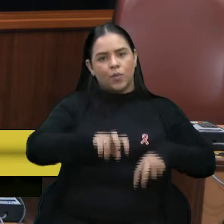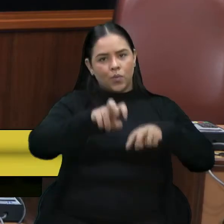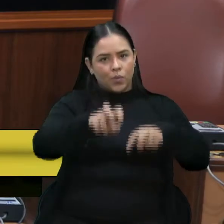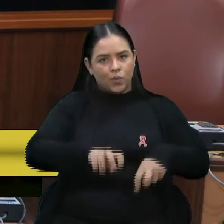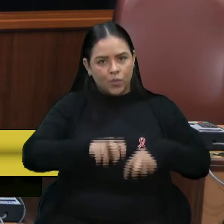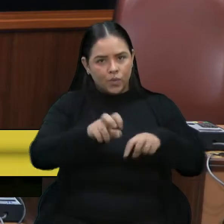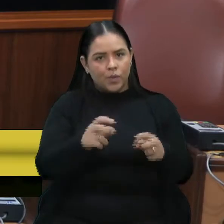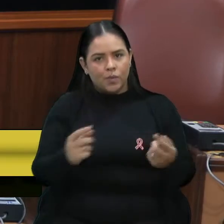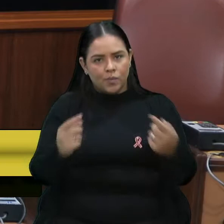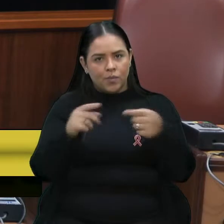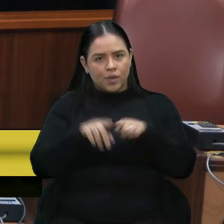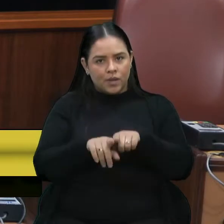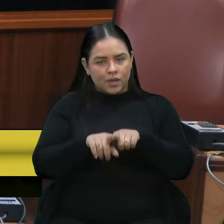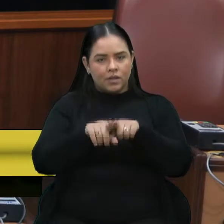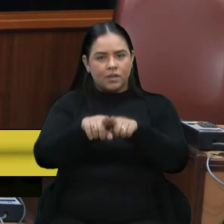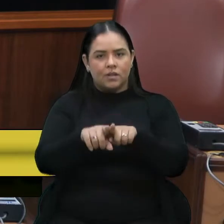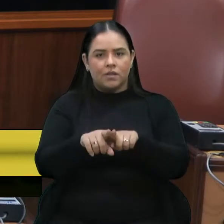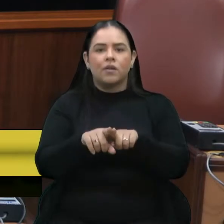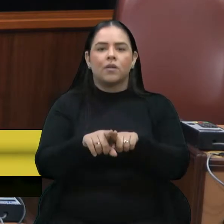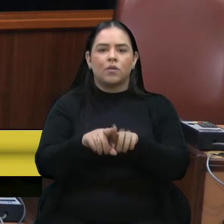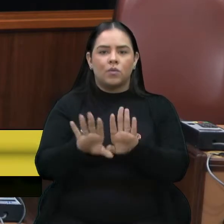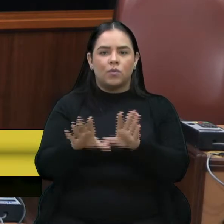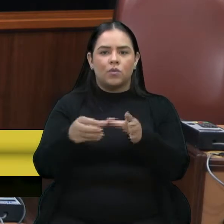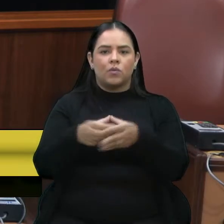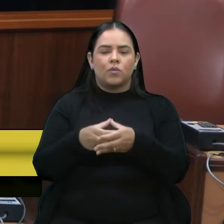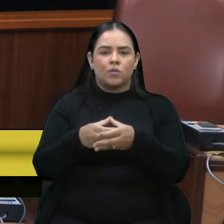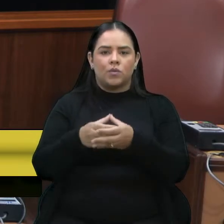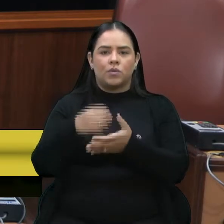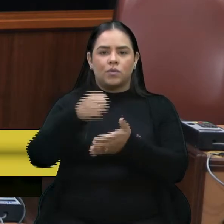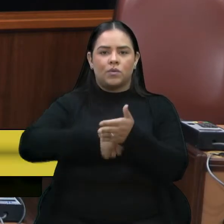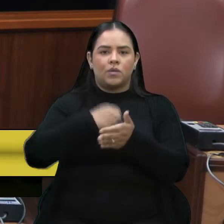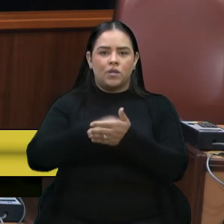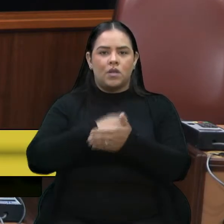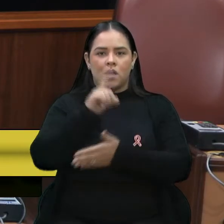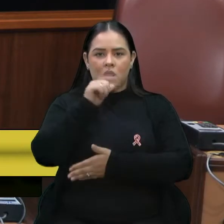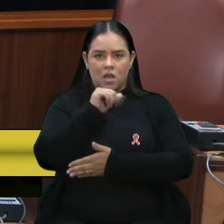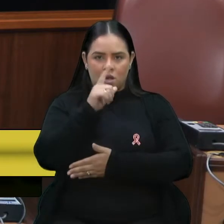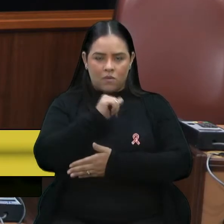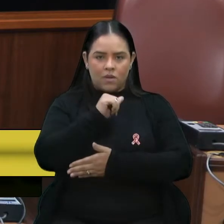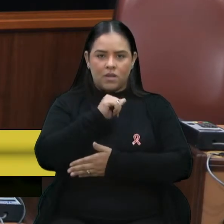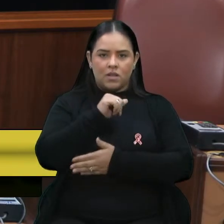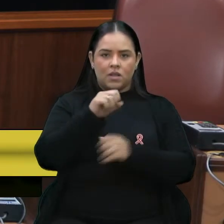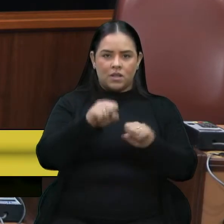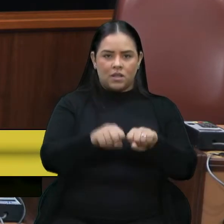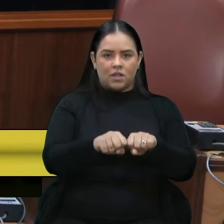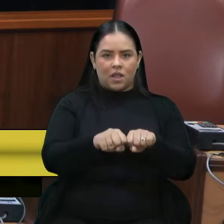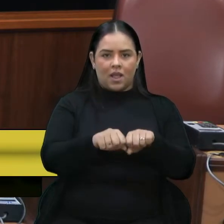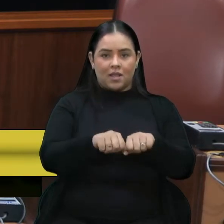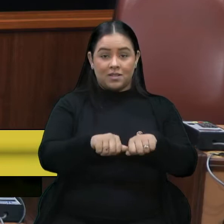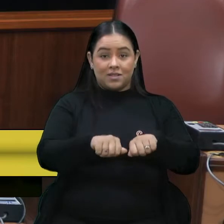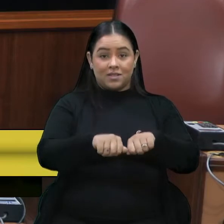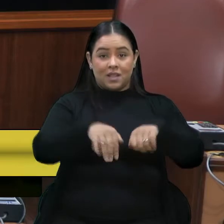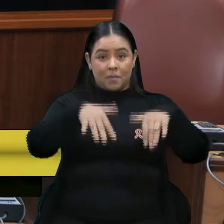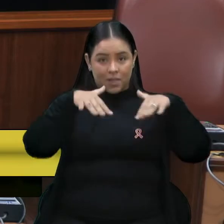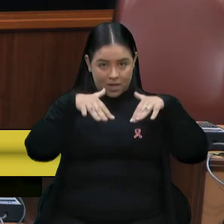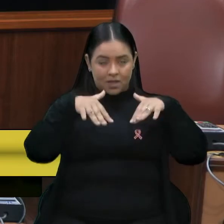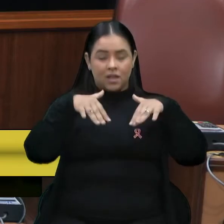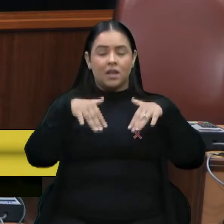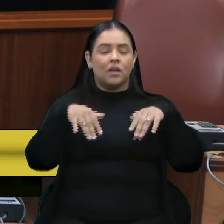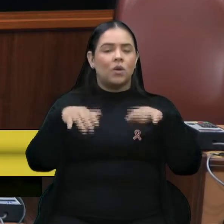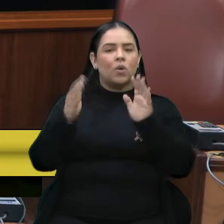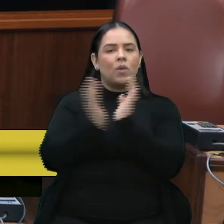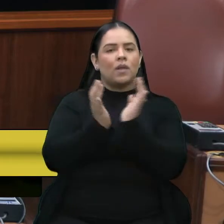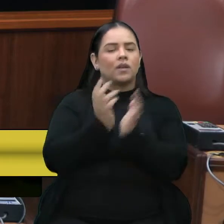parceria com a Frente Parlamentar em Defesa da Água Pública da Assembleia Legislativa. Os colegas vereadores, aos